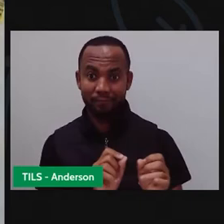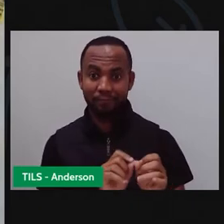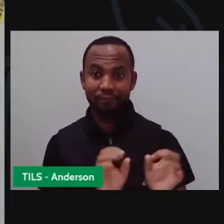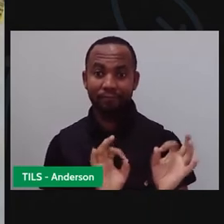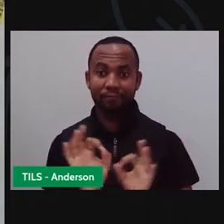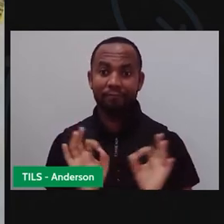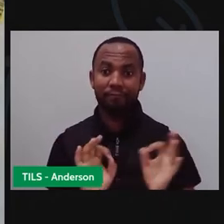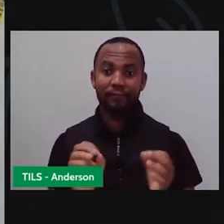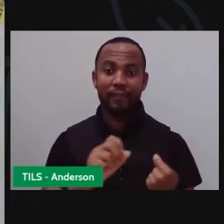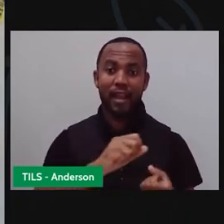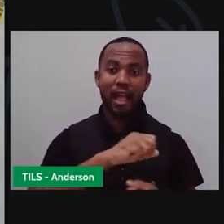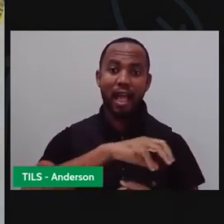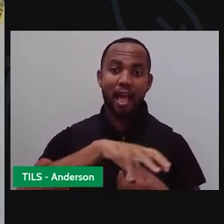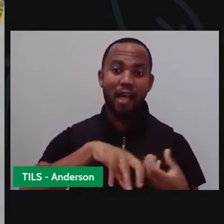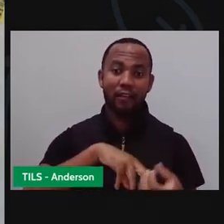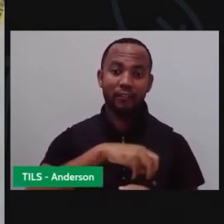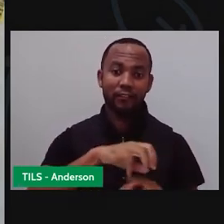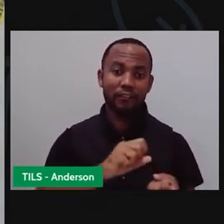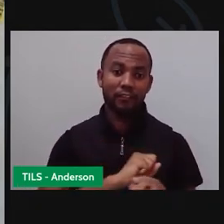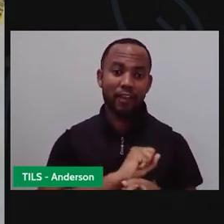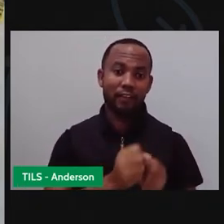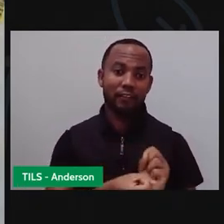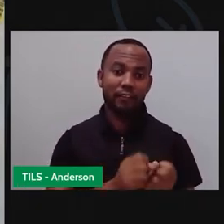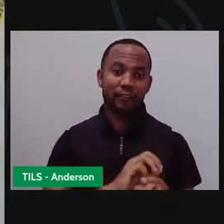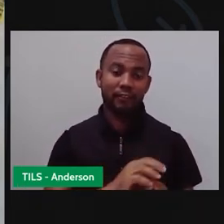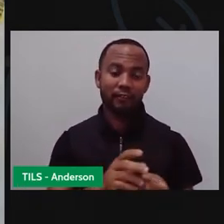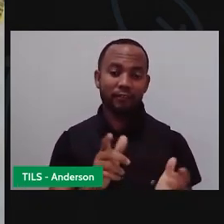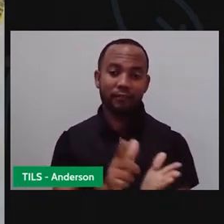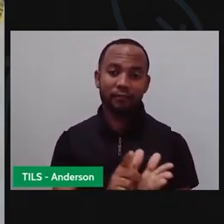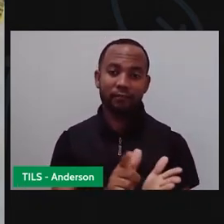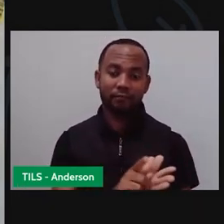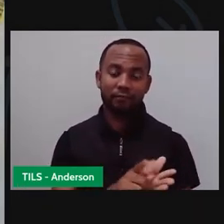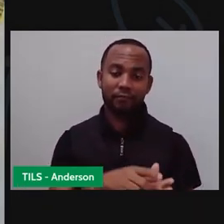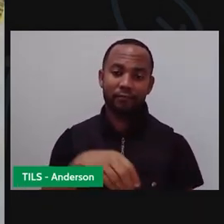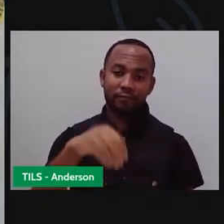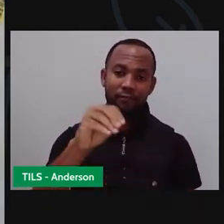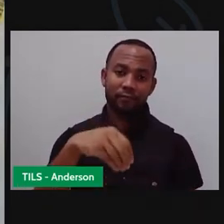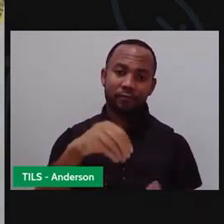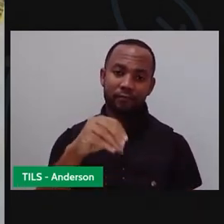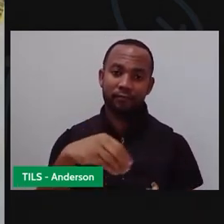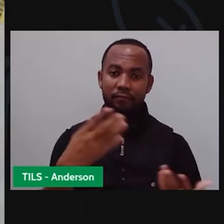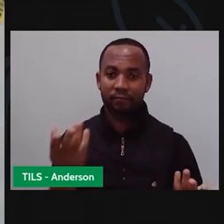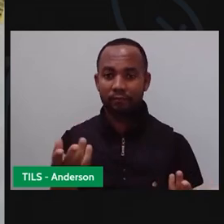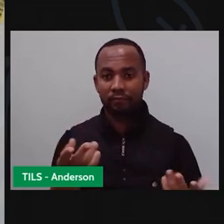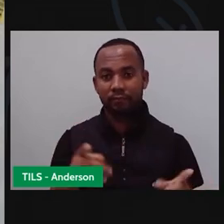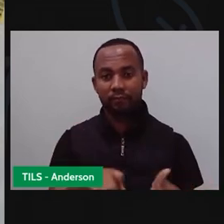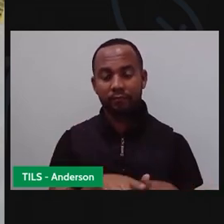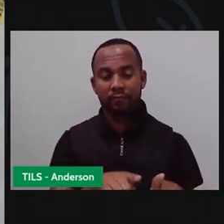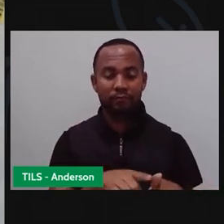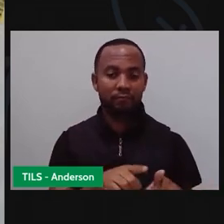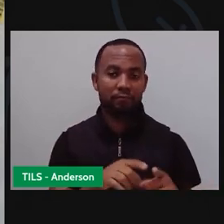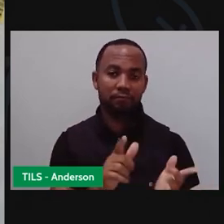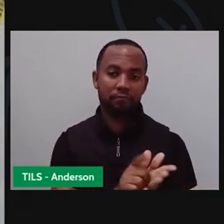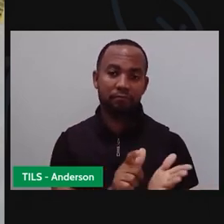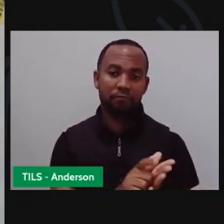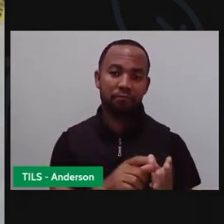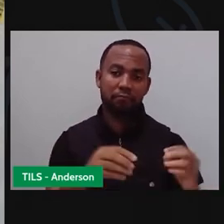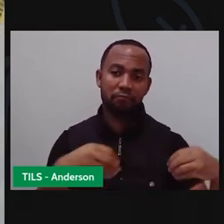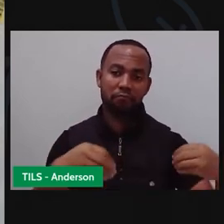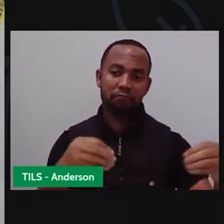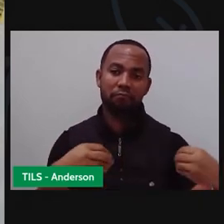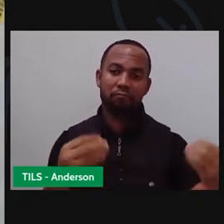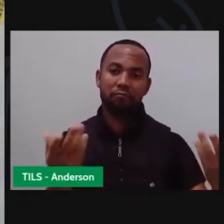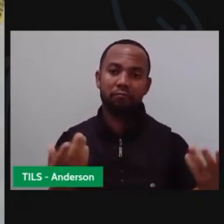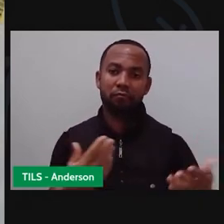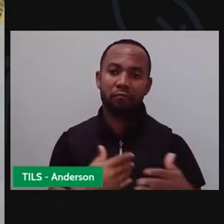utilizar? Já vou até arrumar aqui direitinho. Papel ofício, né? Você pode usar papel ofício, sobra de cartolina. Se você tiver uma